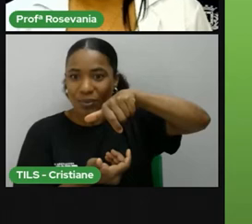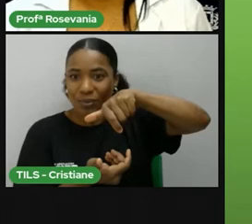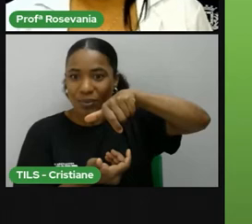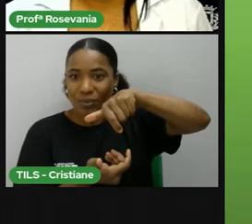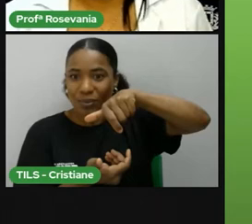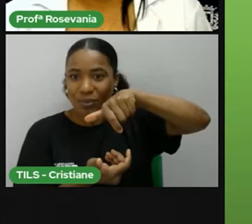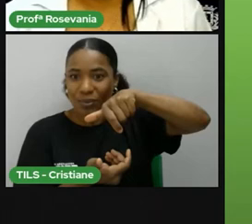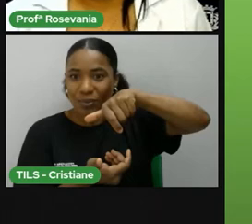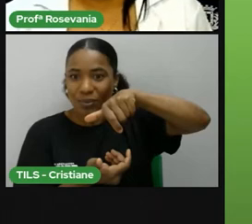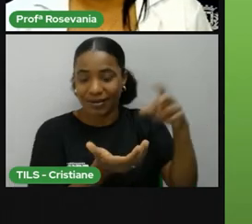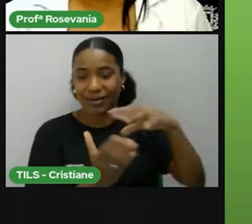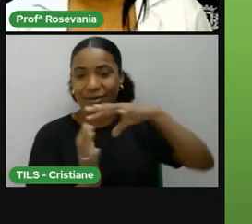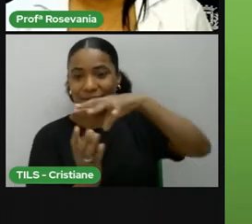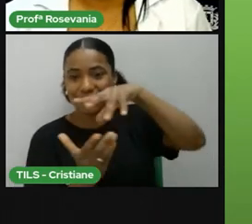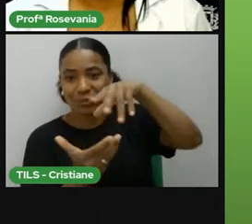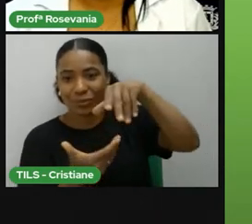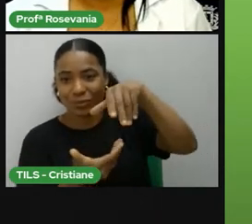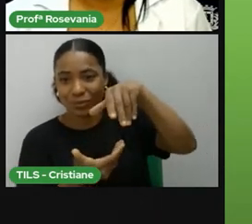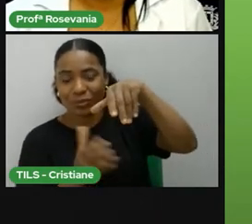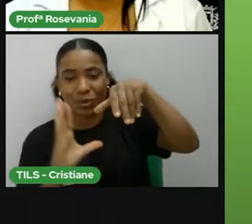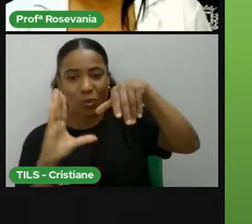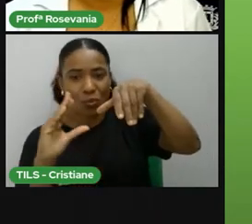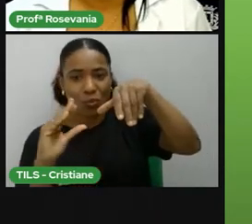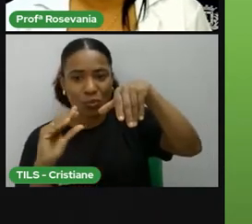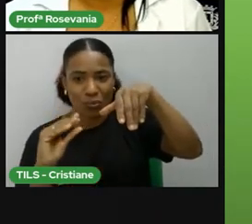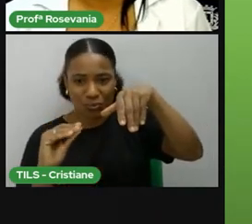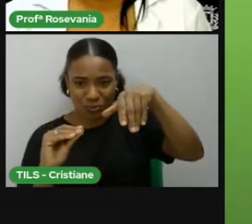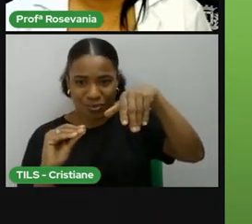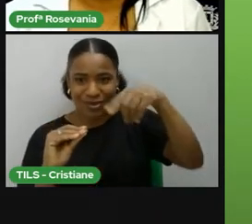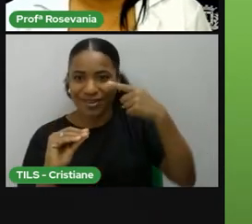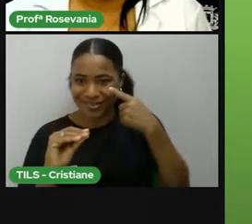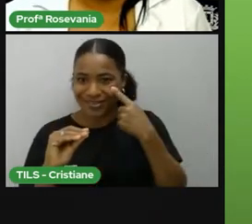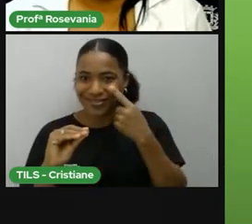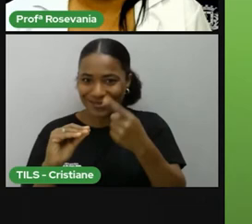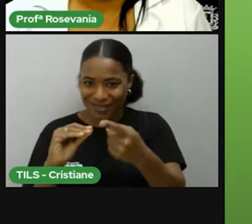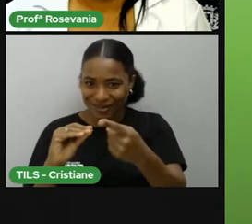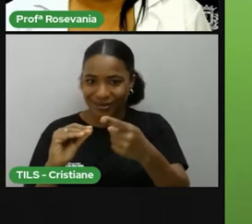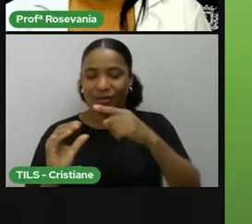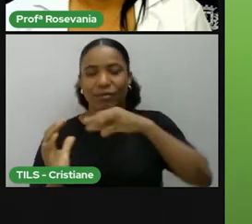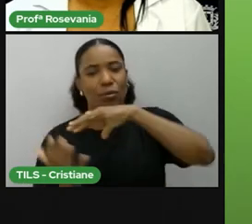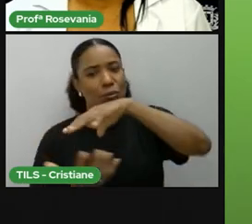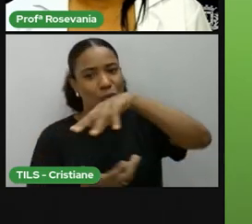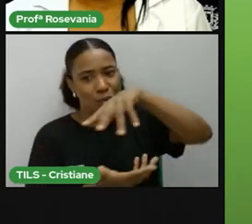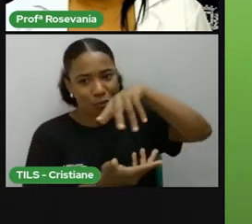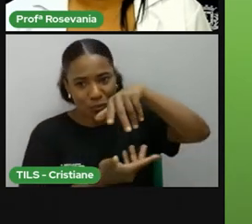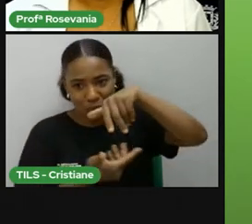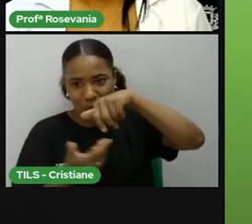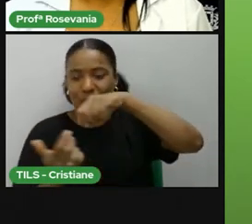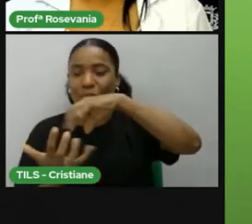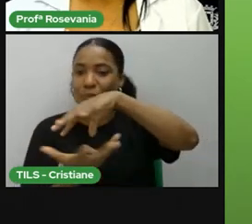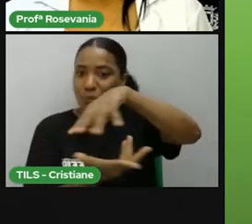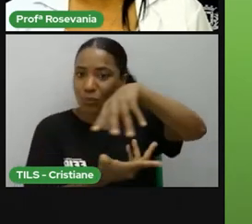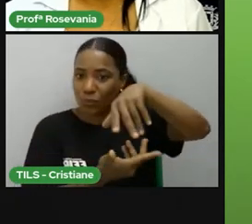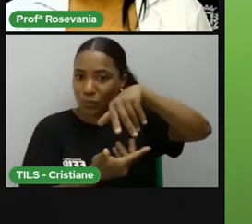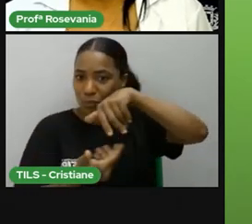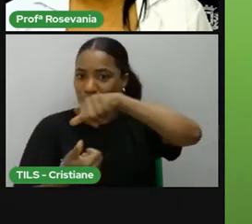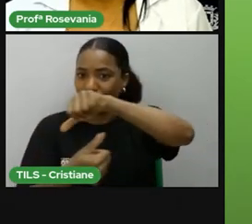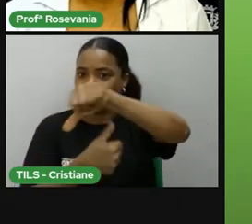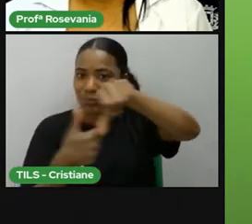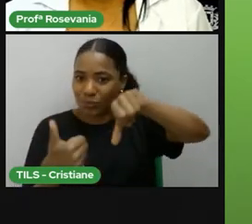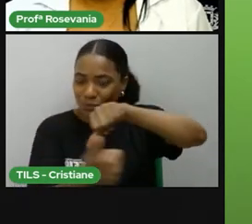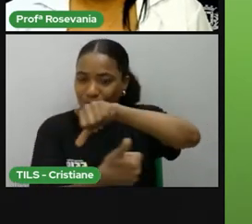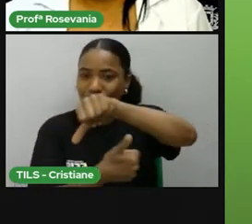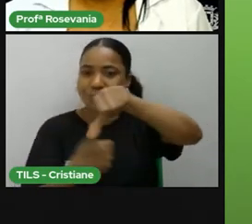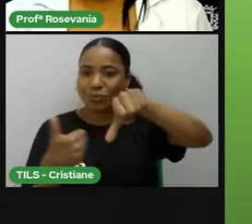está considerado, né, noite, por conta de que não está sendo iluminado. À medida que vai girando, né, a gente vai